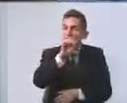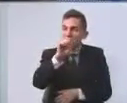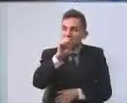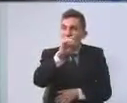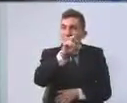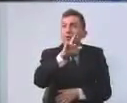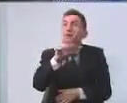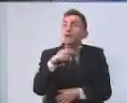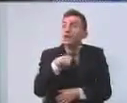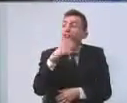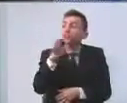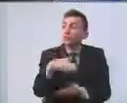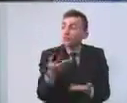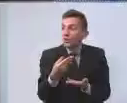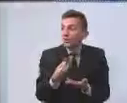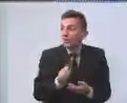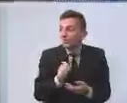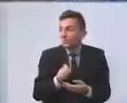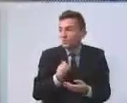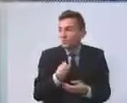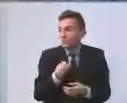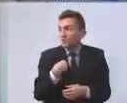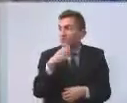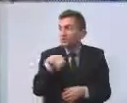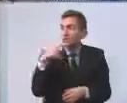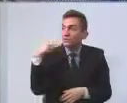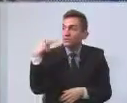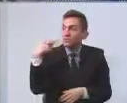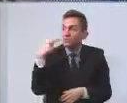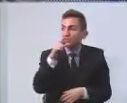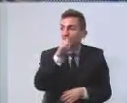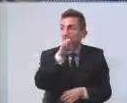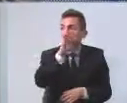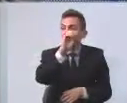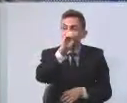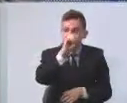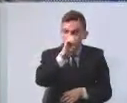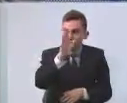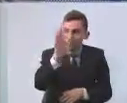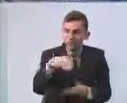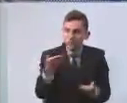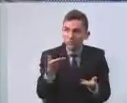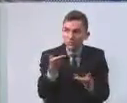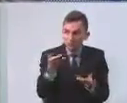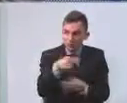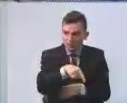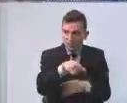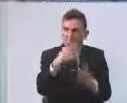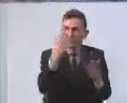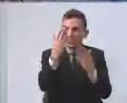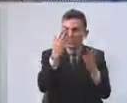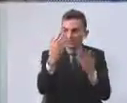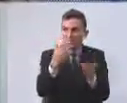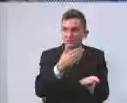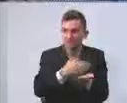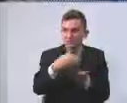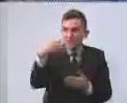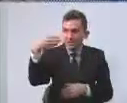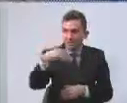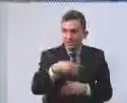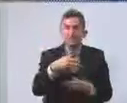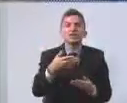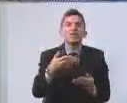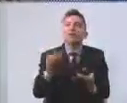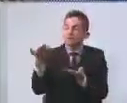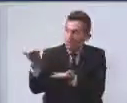Acaba de chegar também em nosso meio o vereador Gute. O vereador Gute acaba de entrar aqui no nosso plenário também para participar da audiência. O secretário Ulisses,